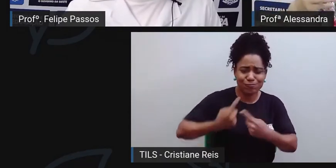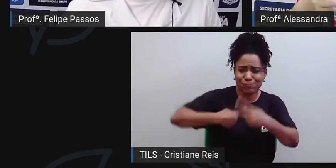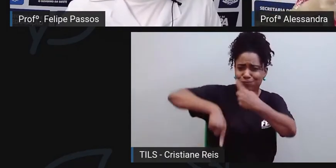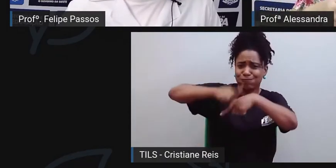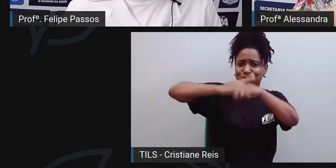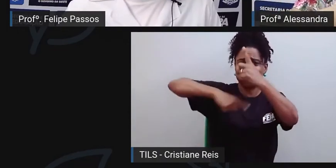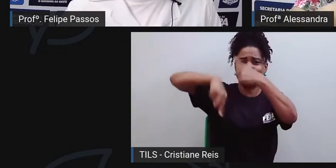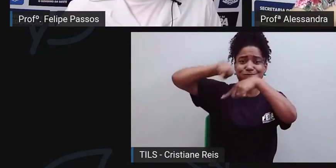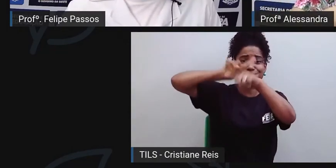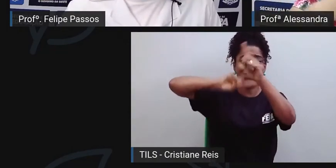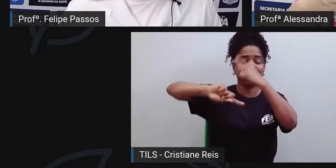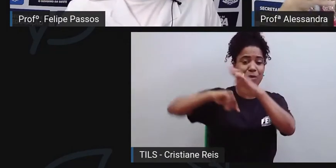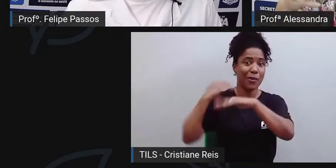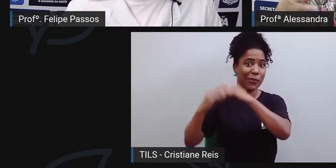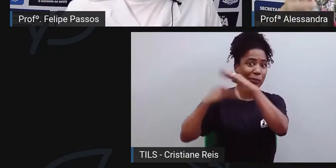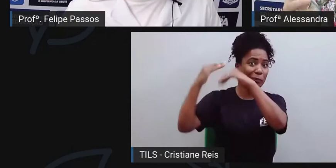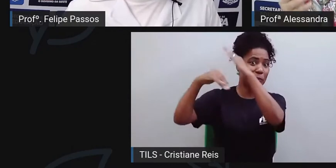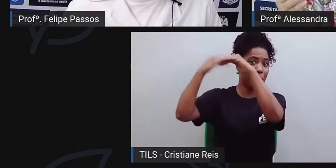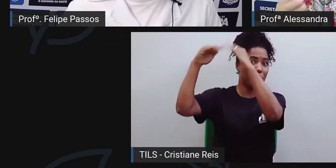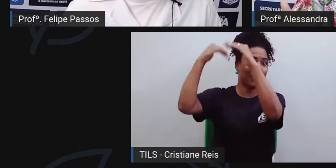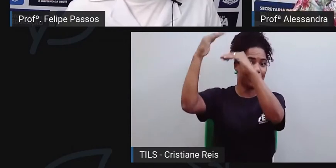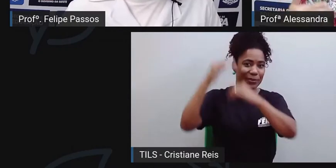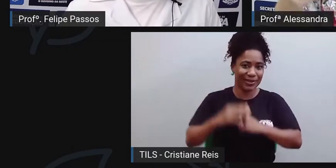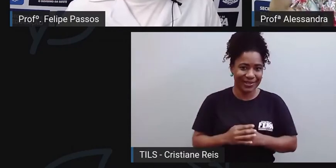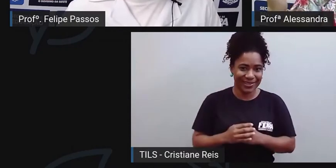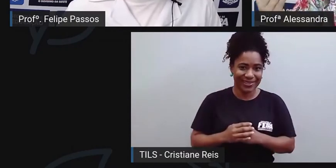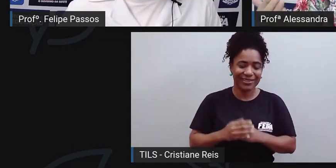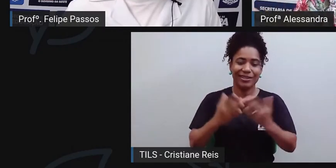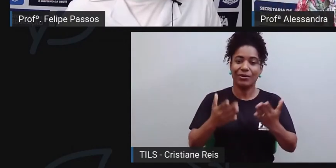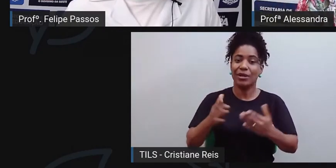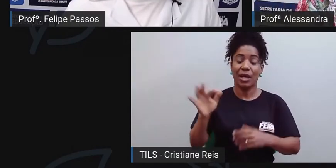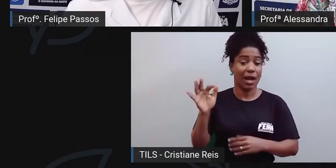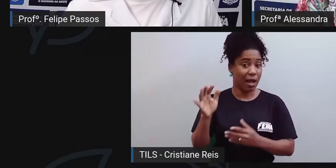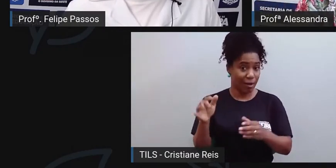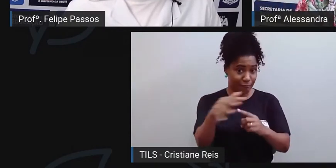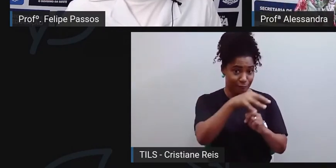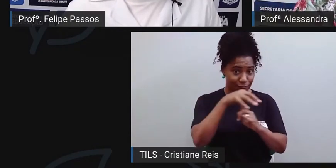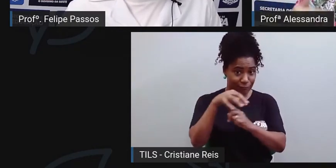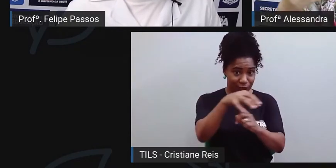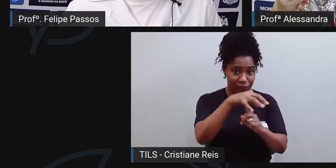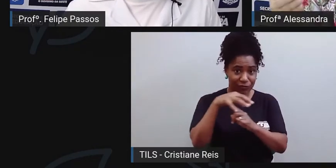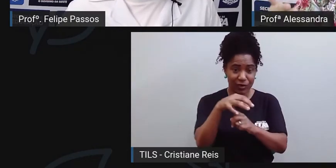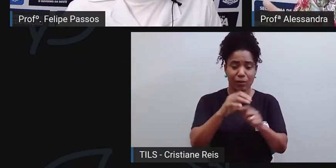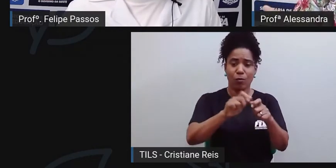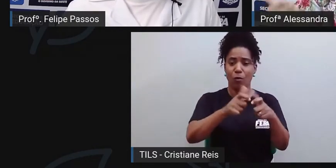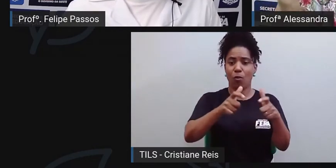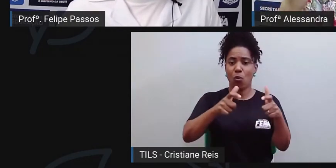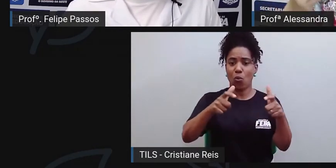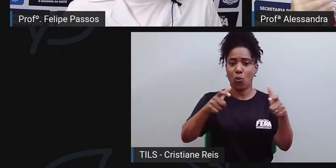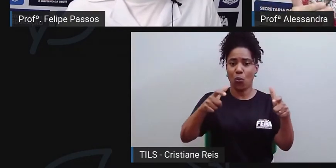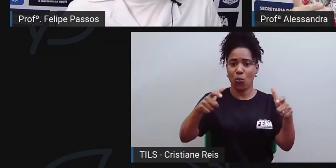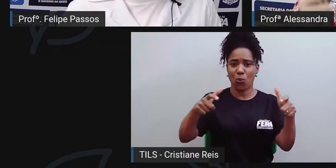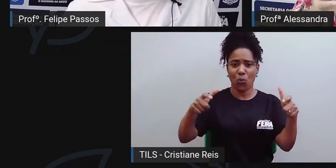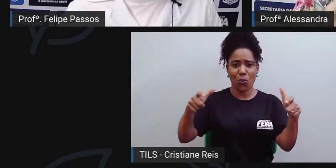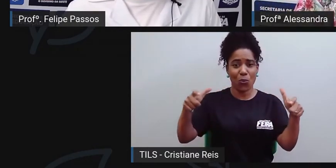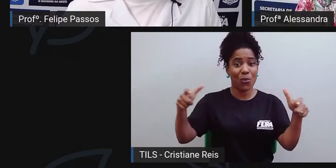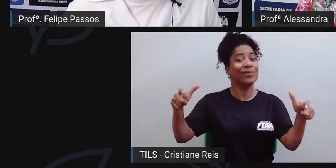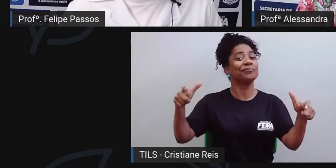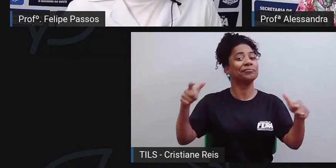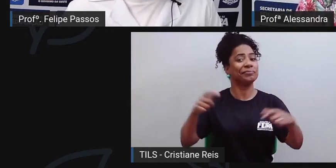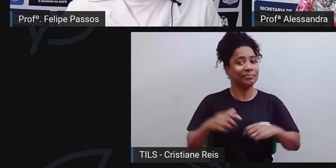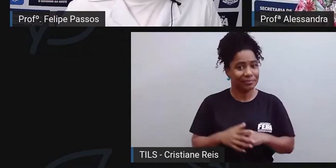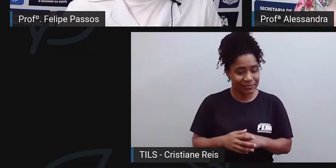Então, você imagina, daquele tempo até hoje, essa feira só foi ganhando força. Só foi ganhando força. E aí, a gente vai